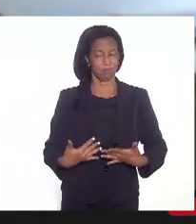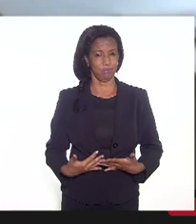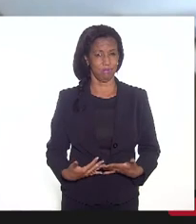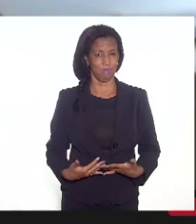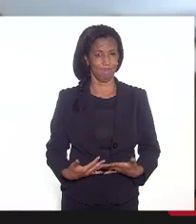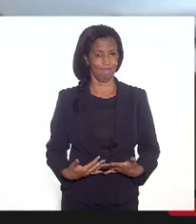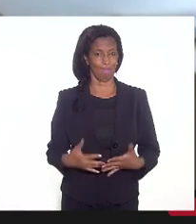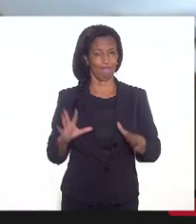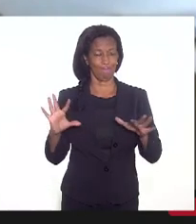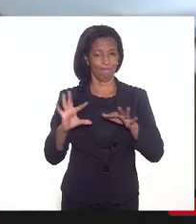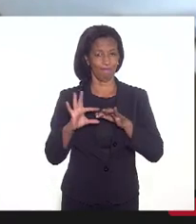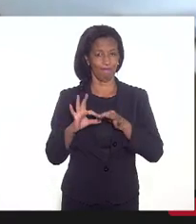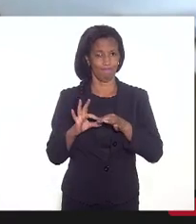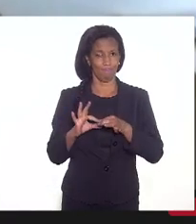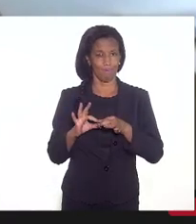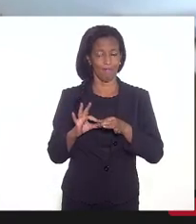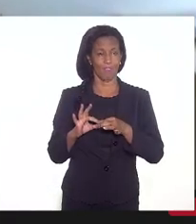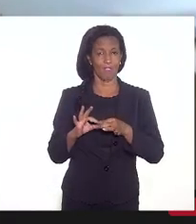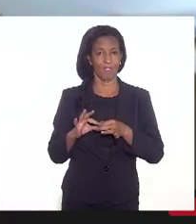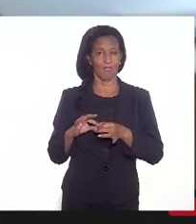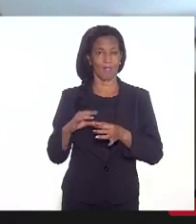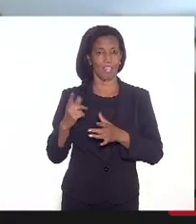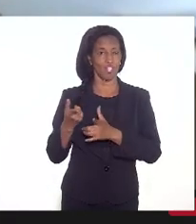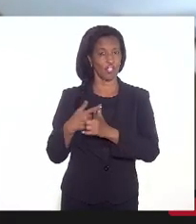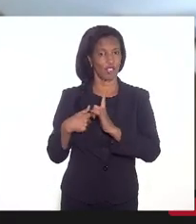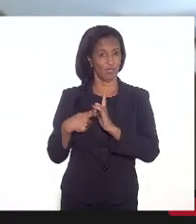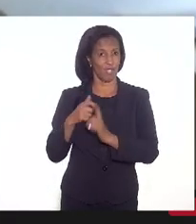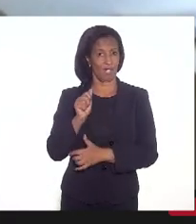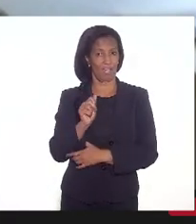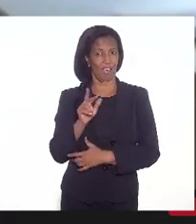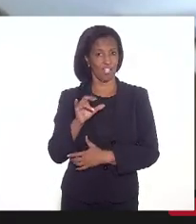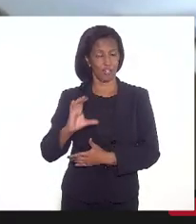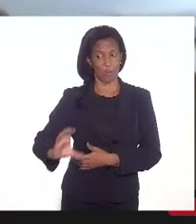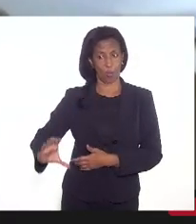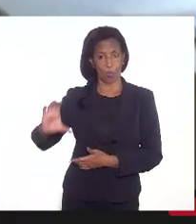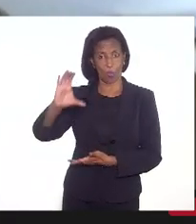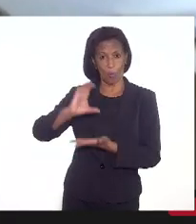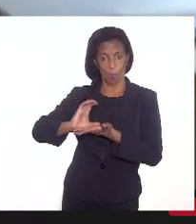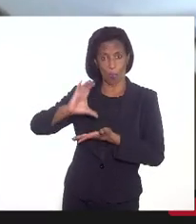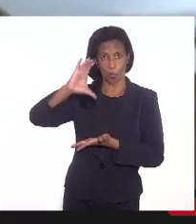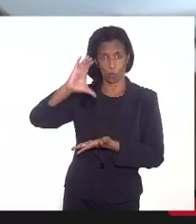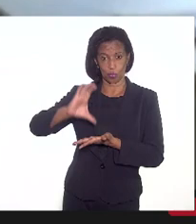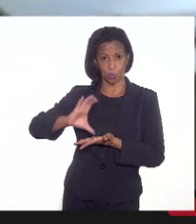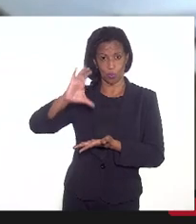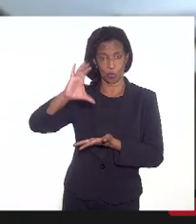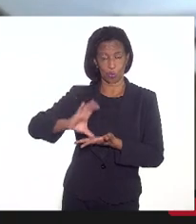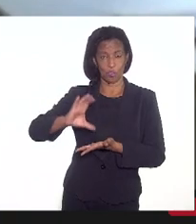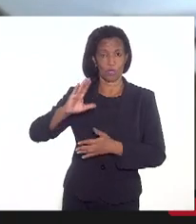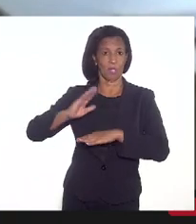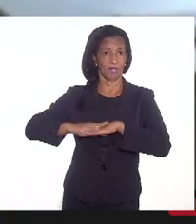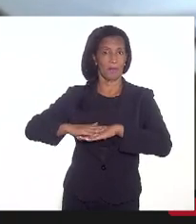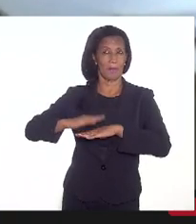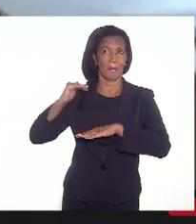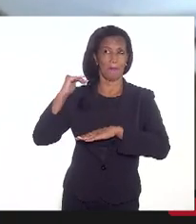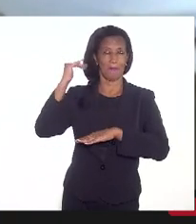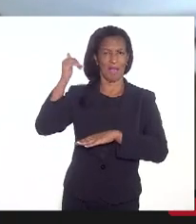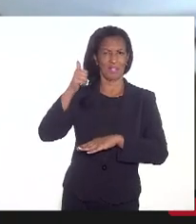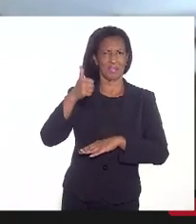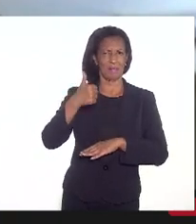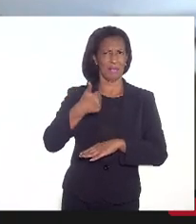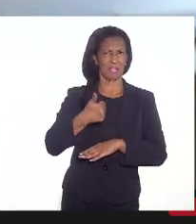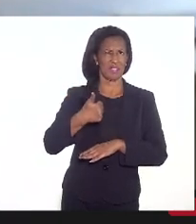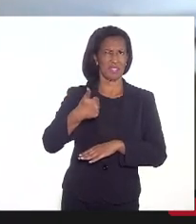segrega da dívida ativa o montante teórico que passa de cento e tantos bilhões de reais